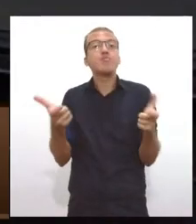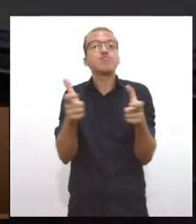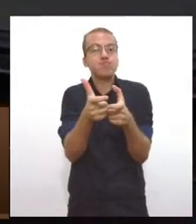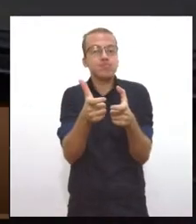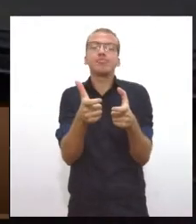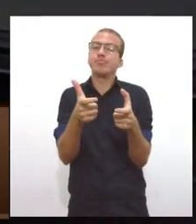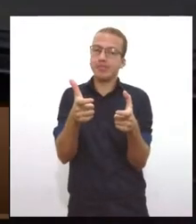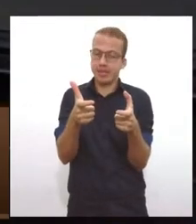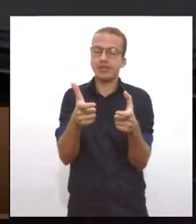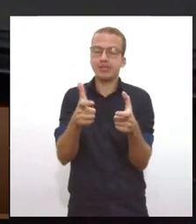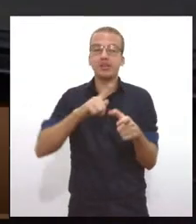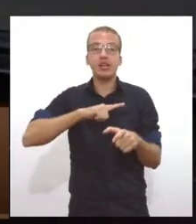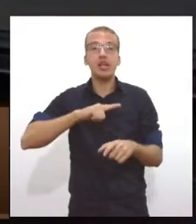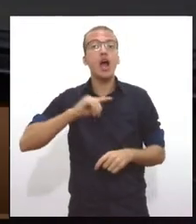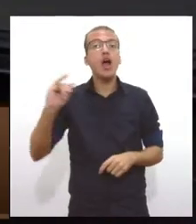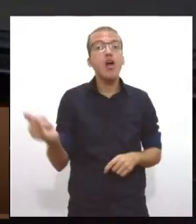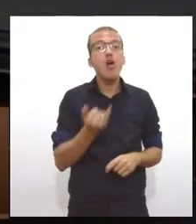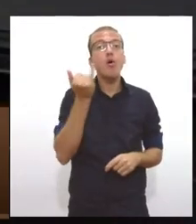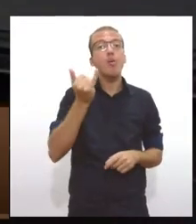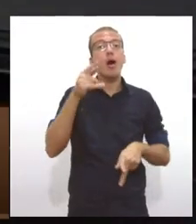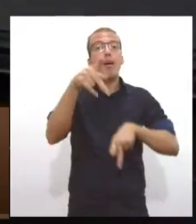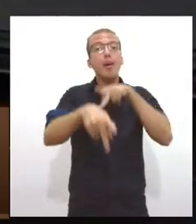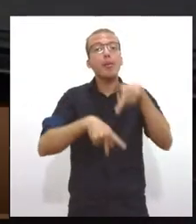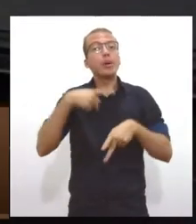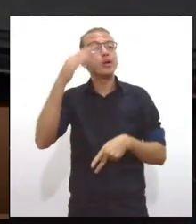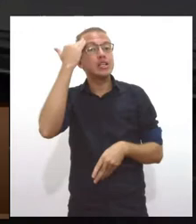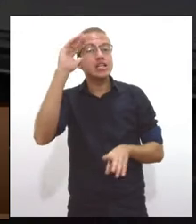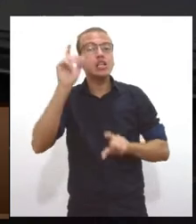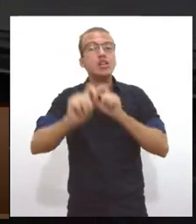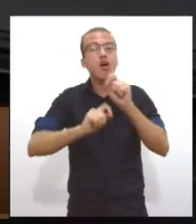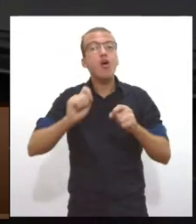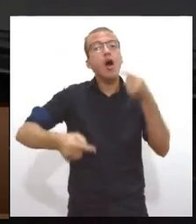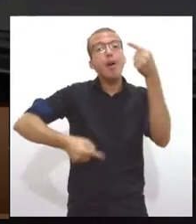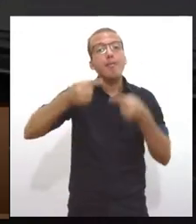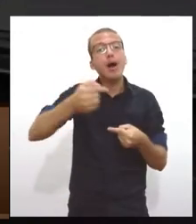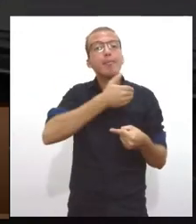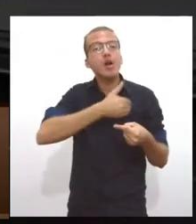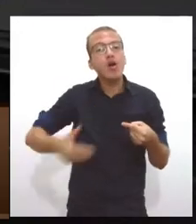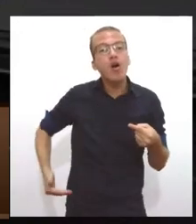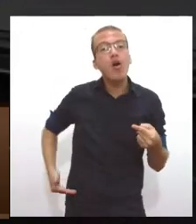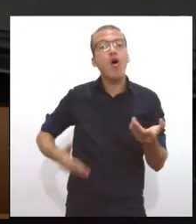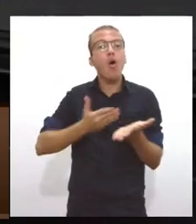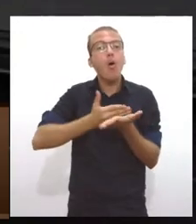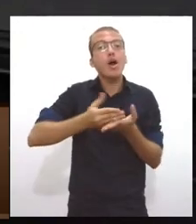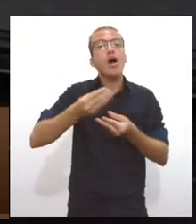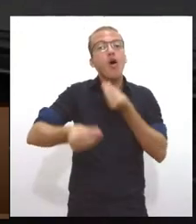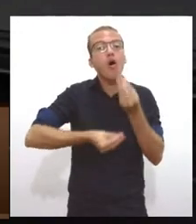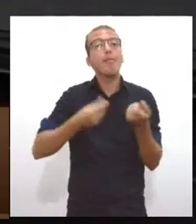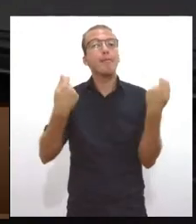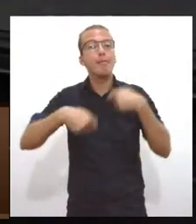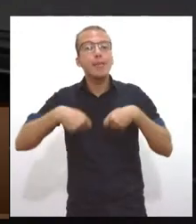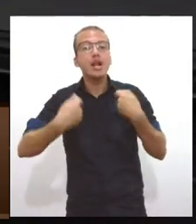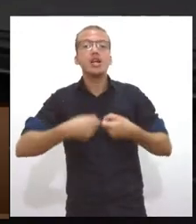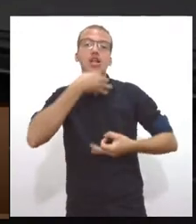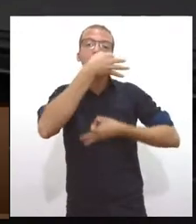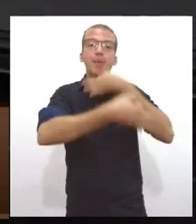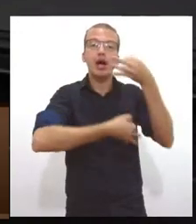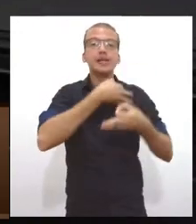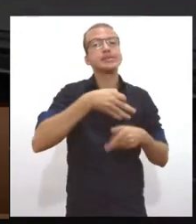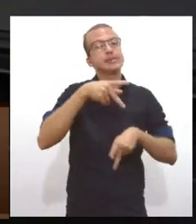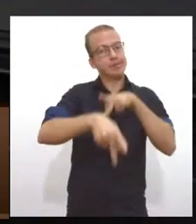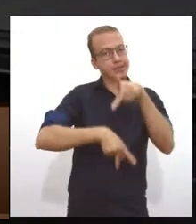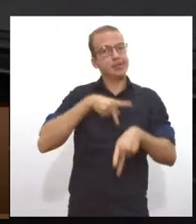importante que a população entenda que política pública se faz com participação popular, com cobrança, com controle social.